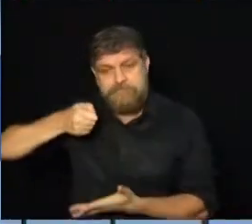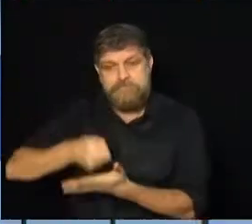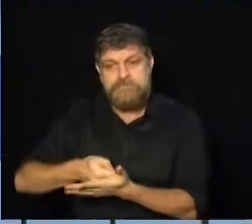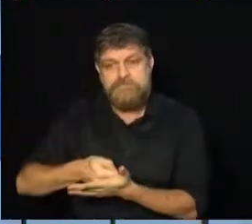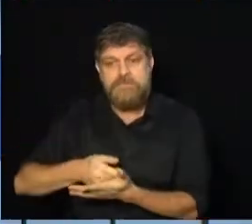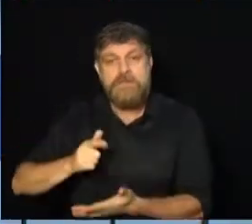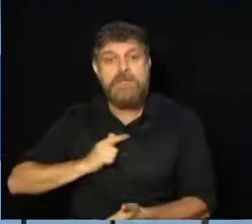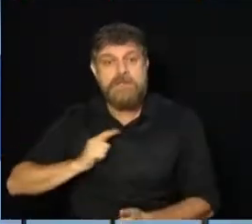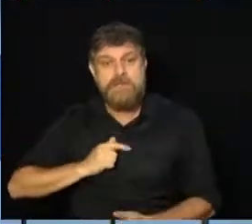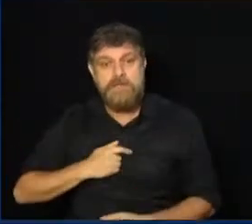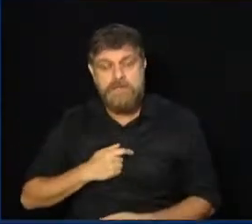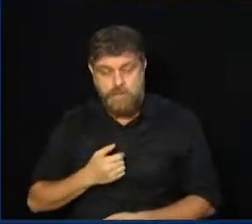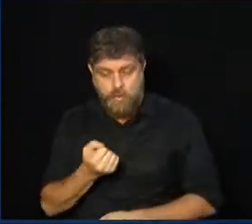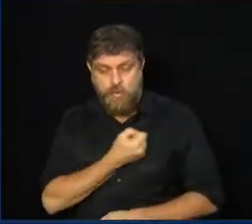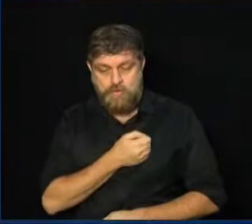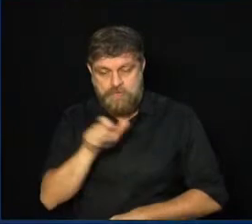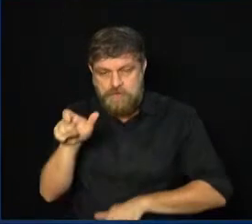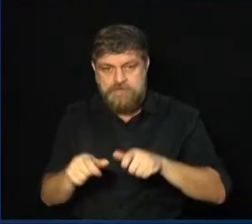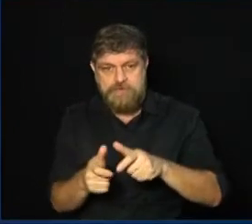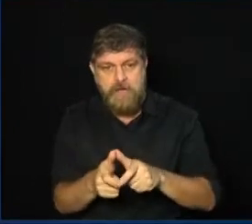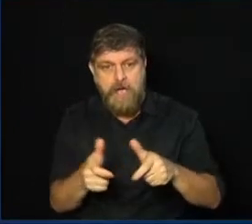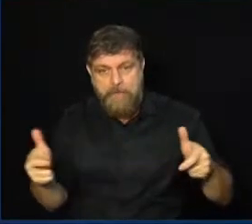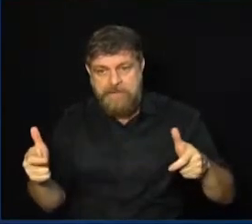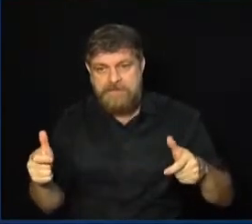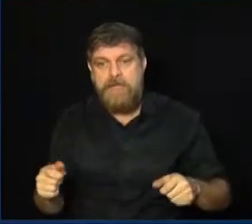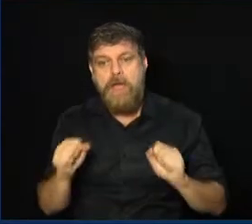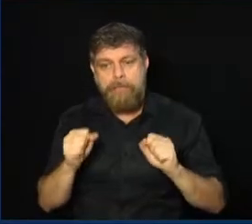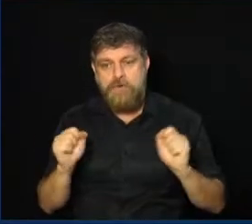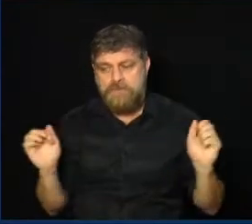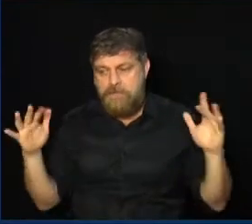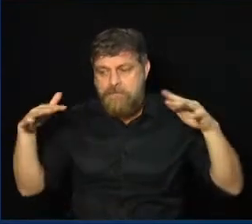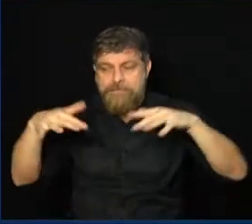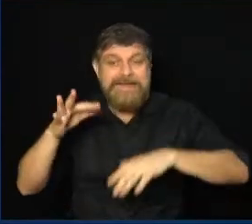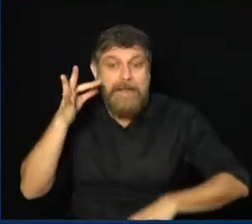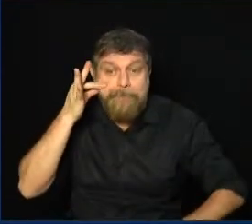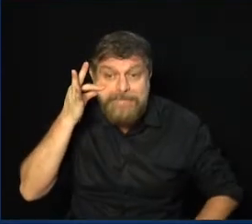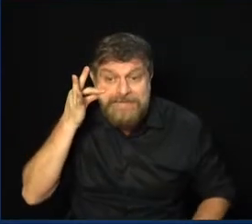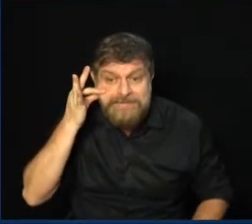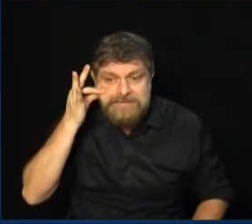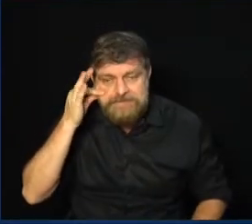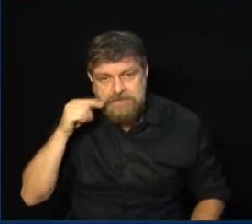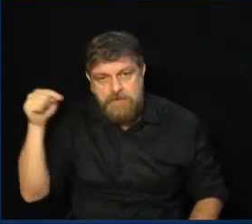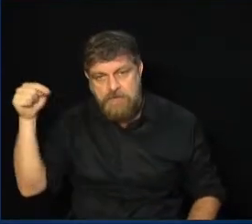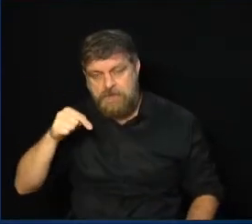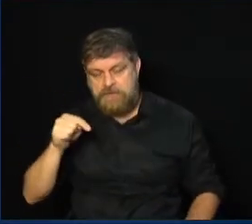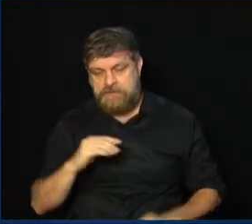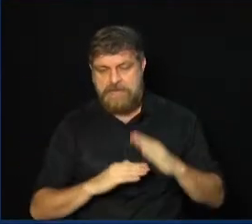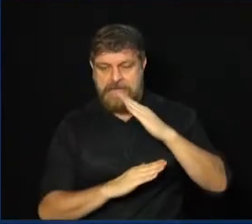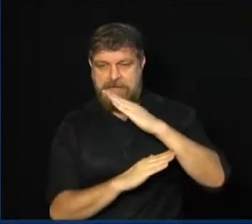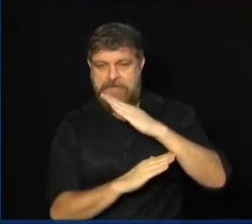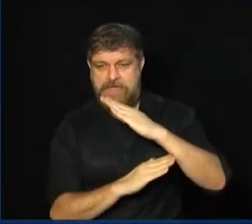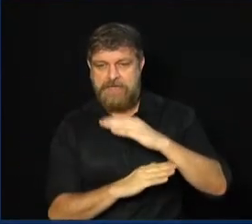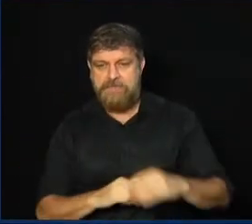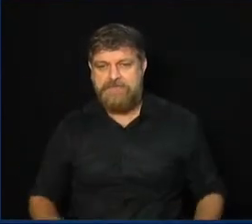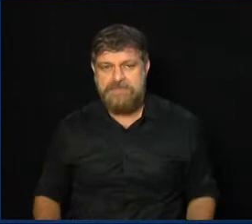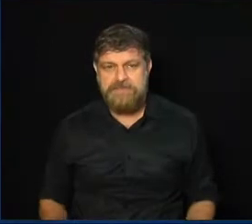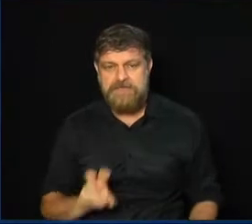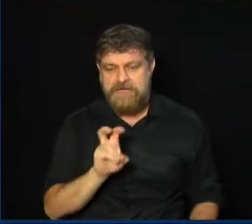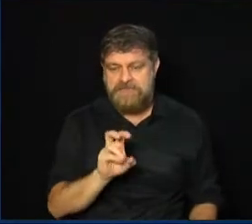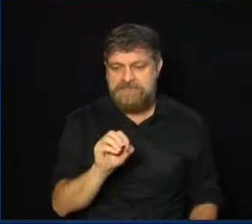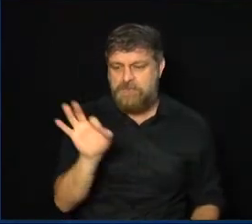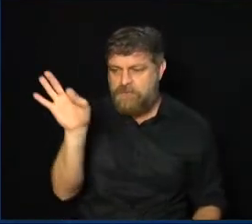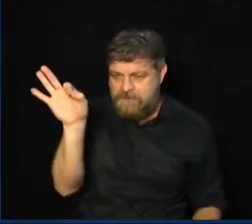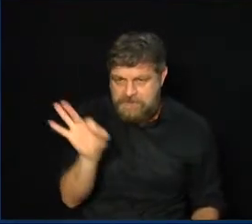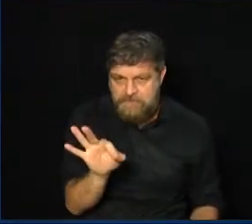ampliação da participação do público externo de forma presencial nos eventos da casa para 50%